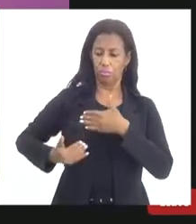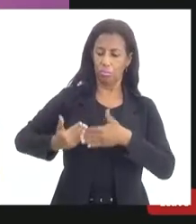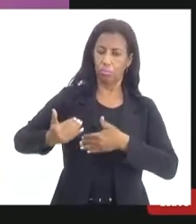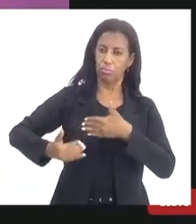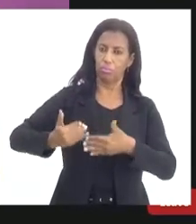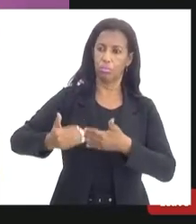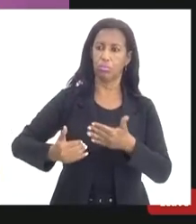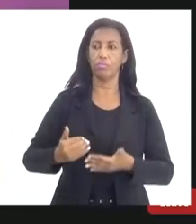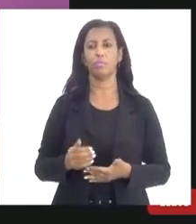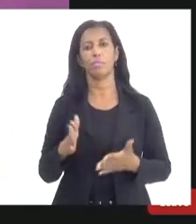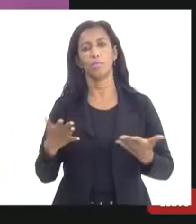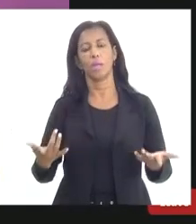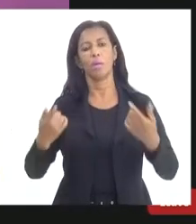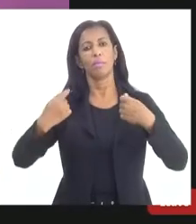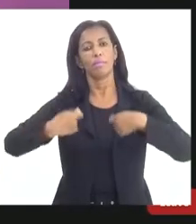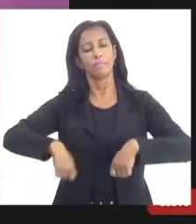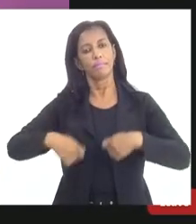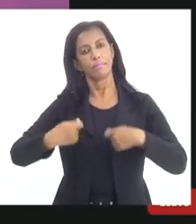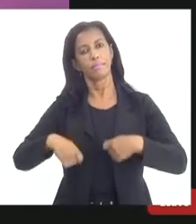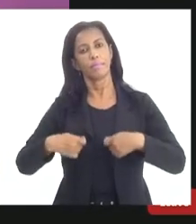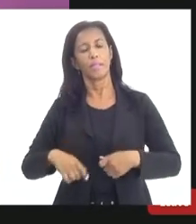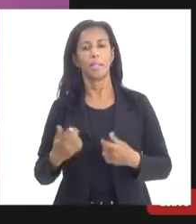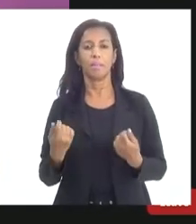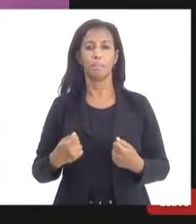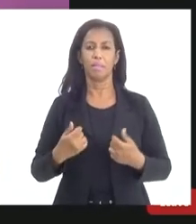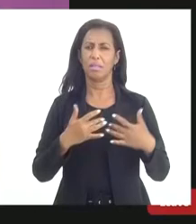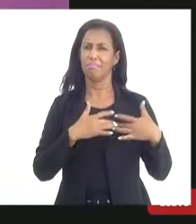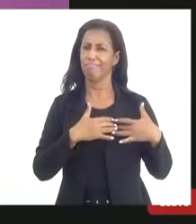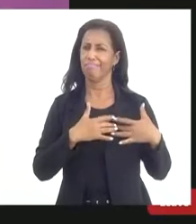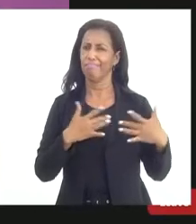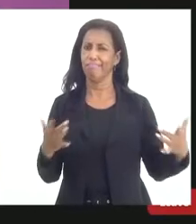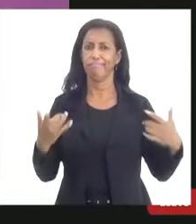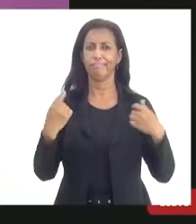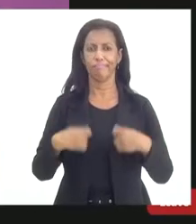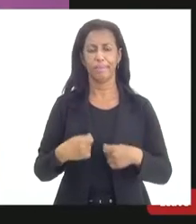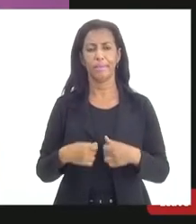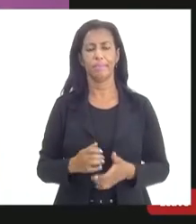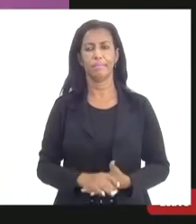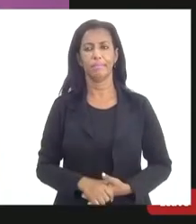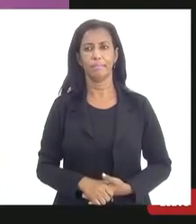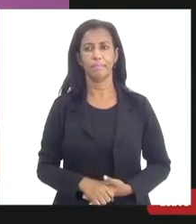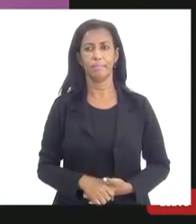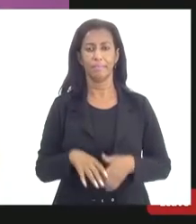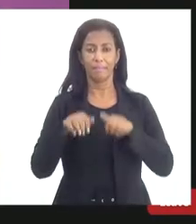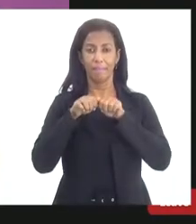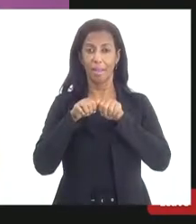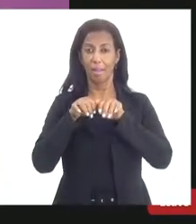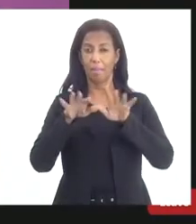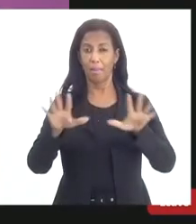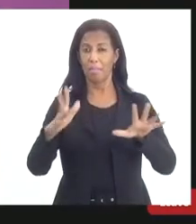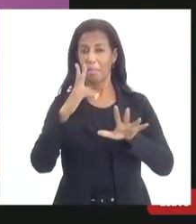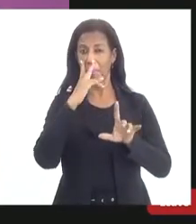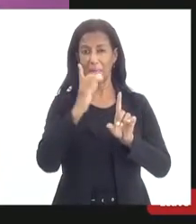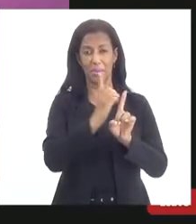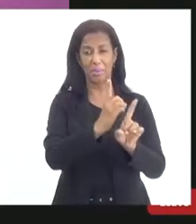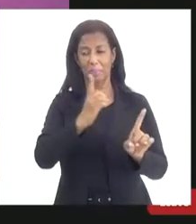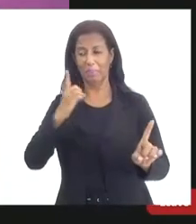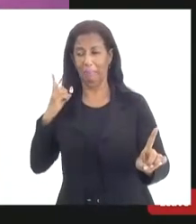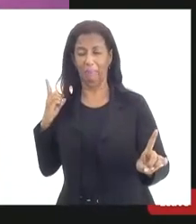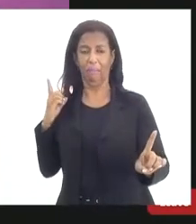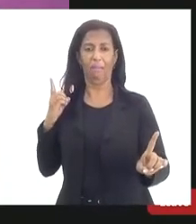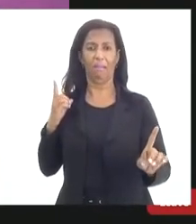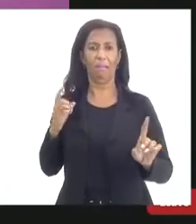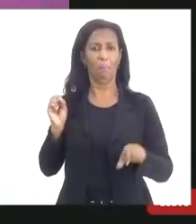tão necessário que a gente seja solidário nessa questão a pandemia afastou tudo paralisou tudo